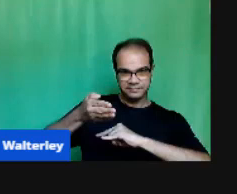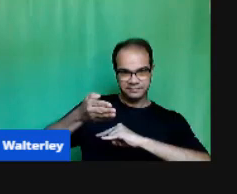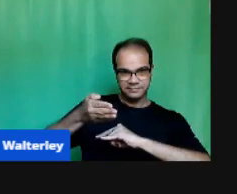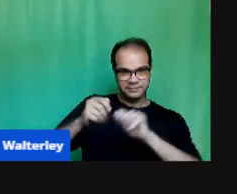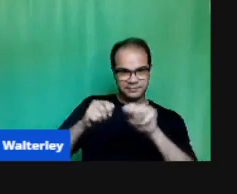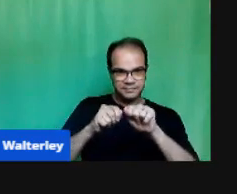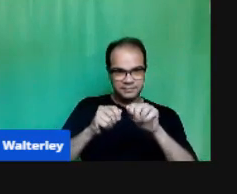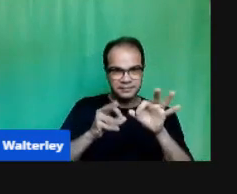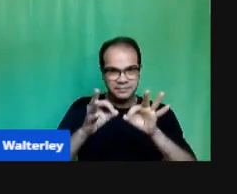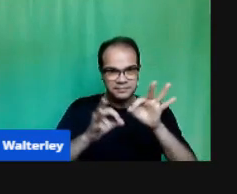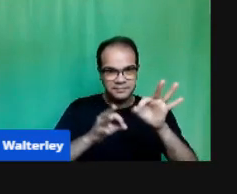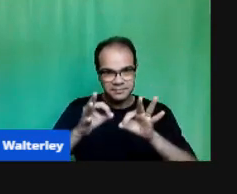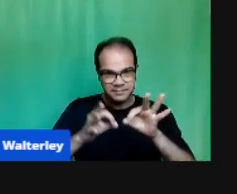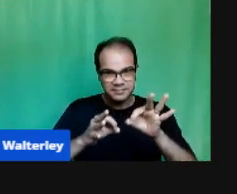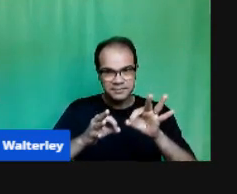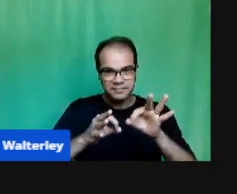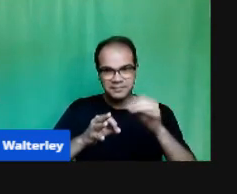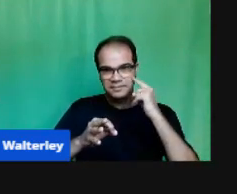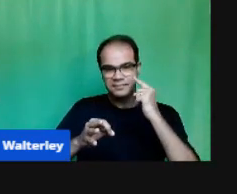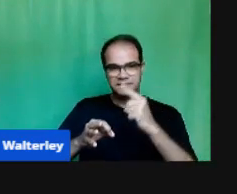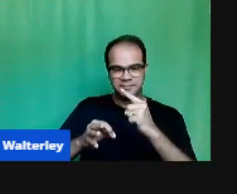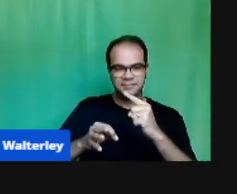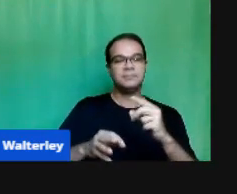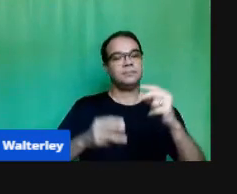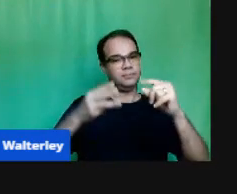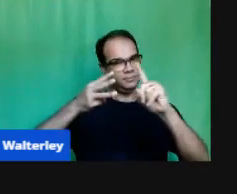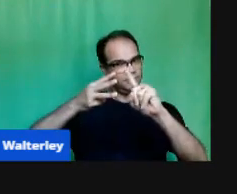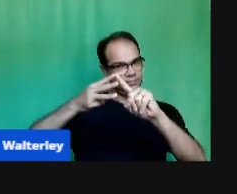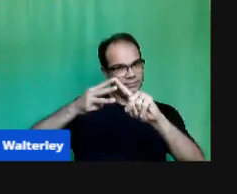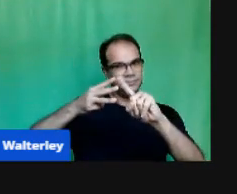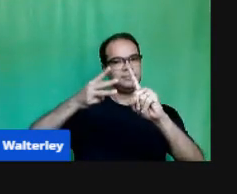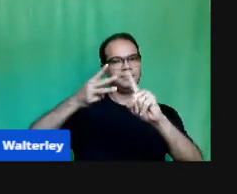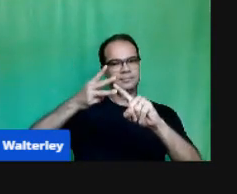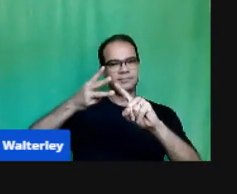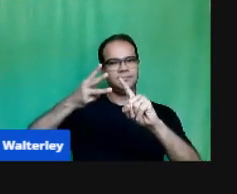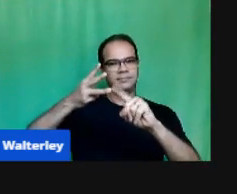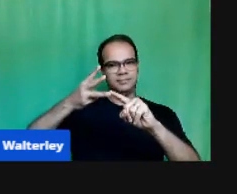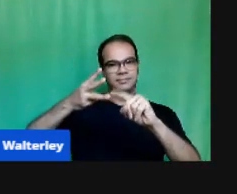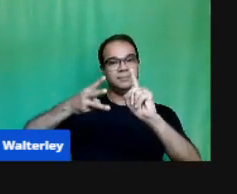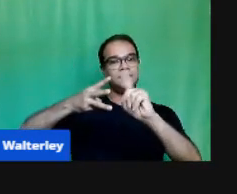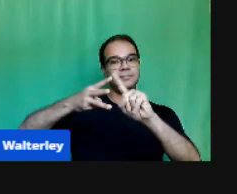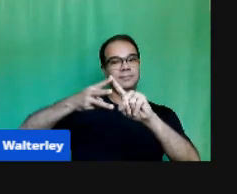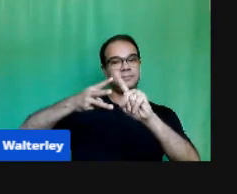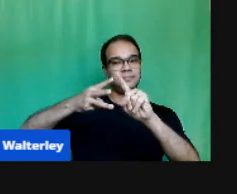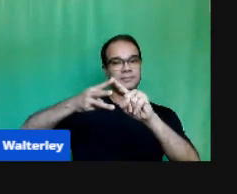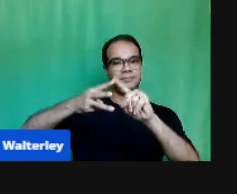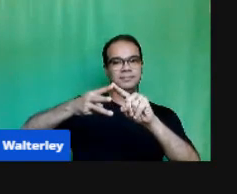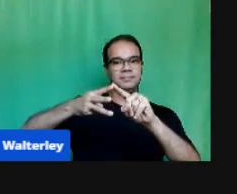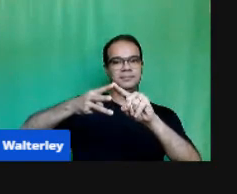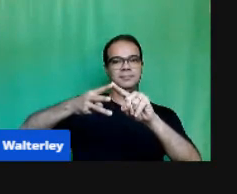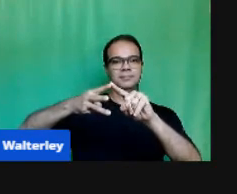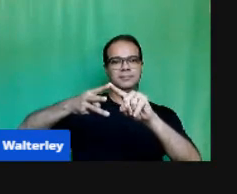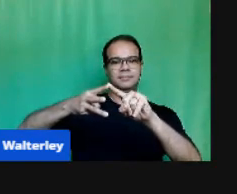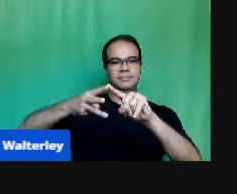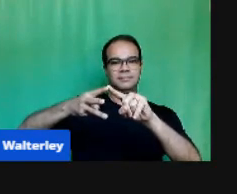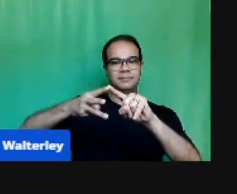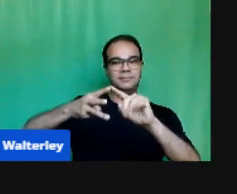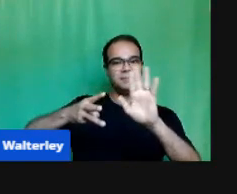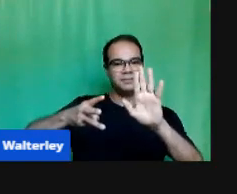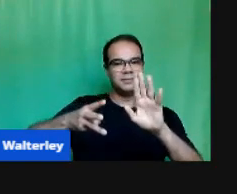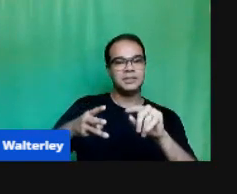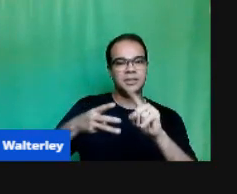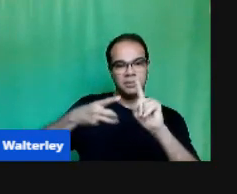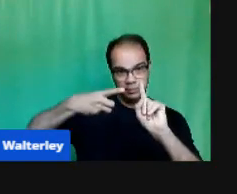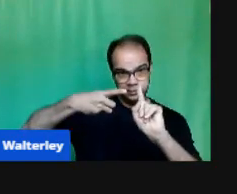três Modalidades Segundo Santana Avaliação Diagnóstica Busca Identificar A presença